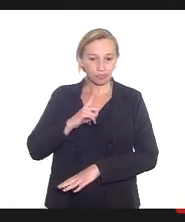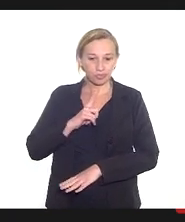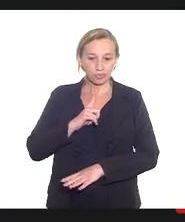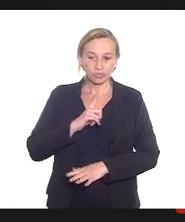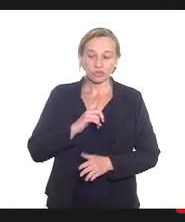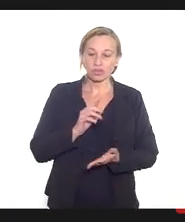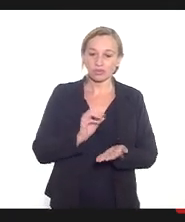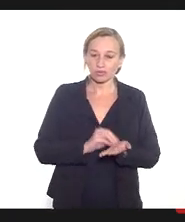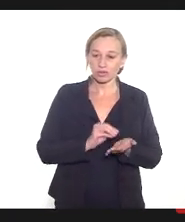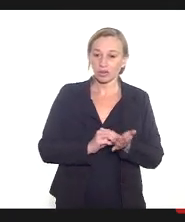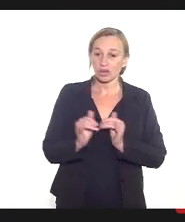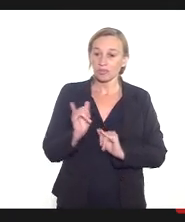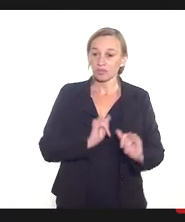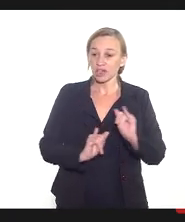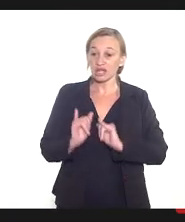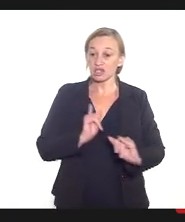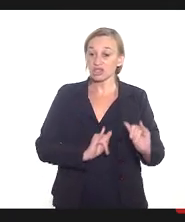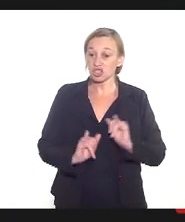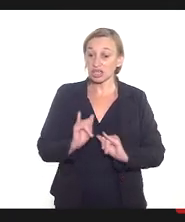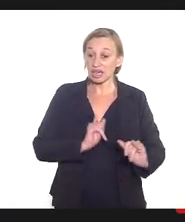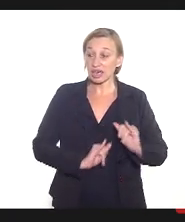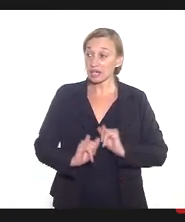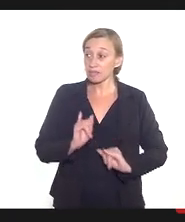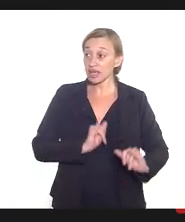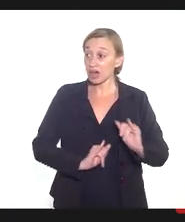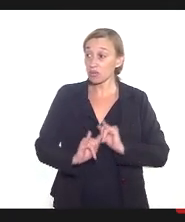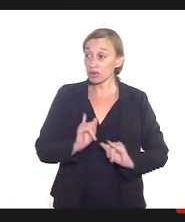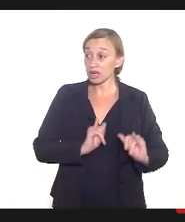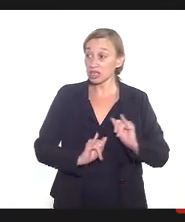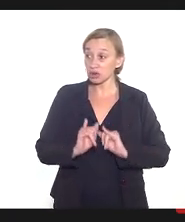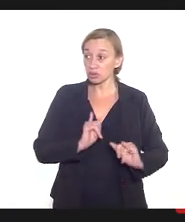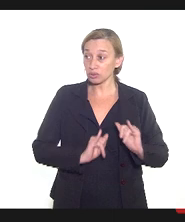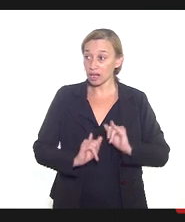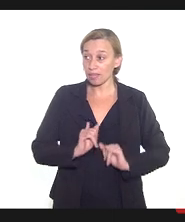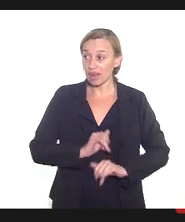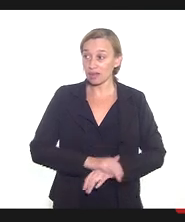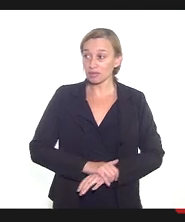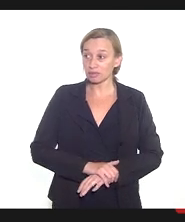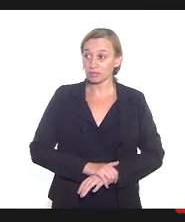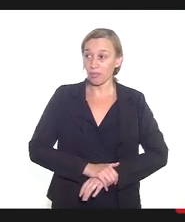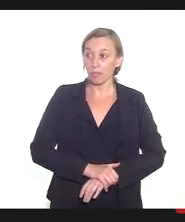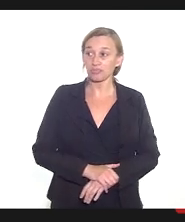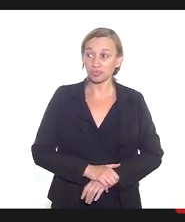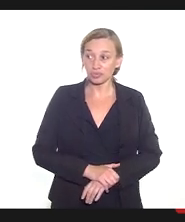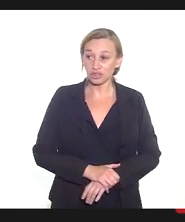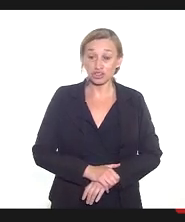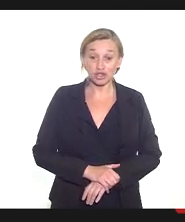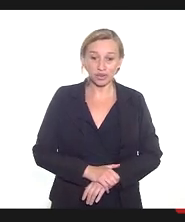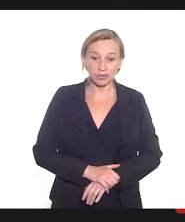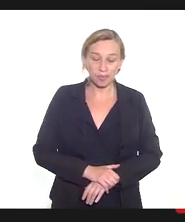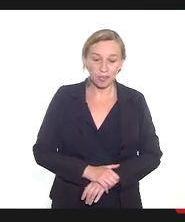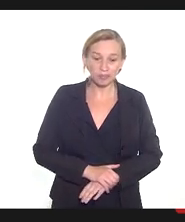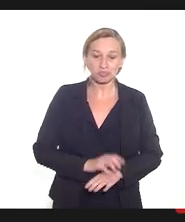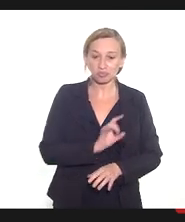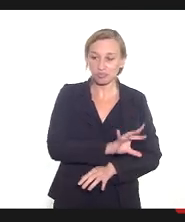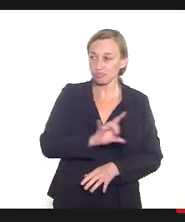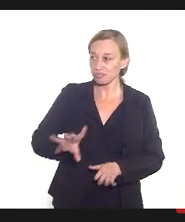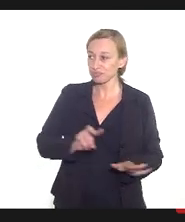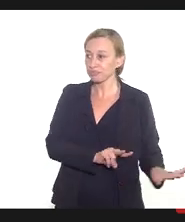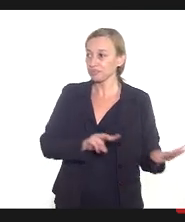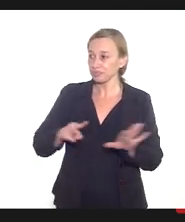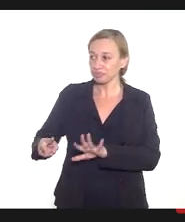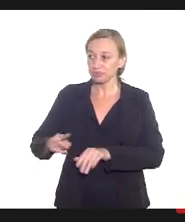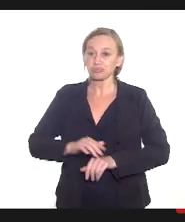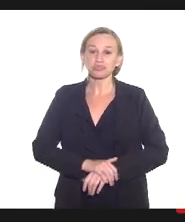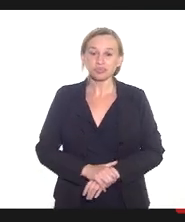desinformação e fake news e e agora né cada semana uma informação no